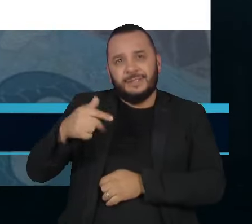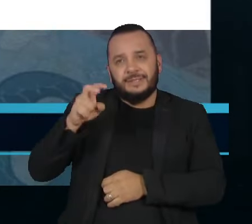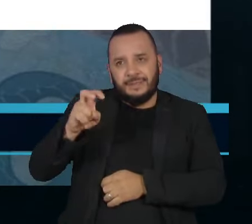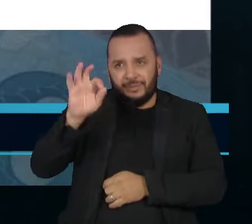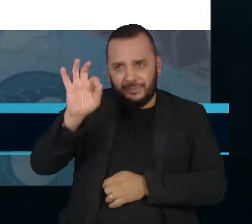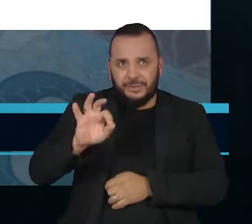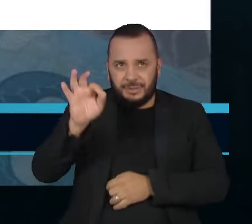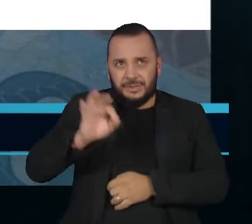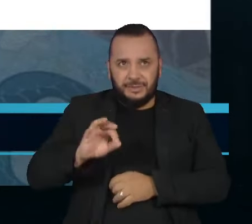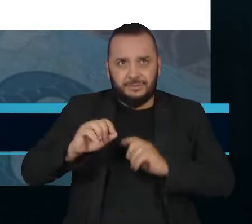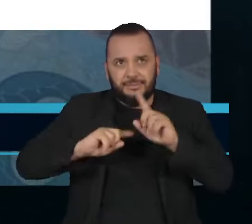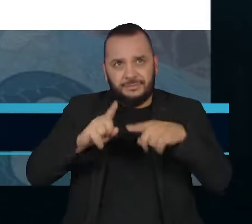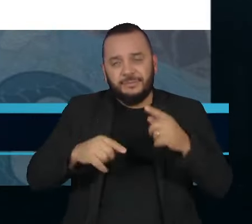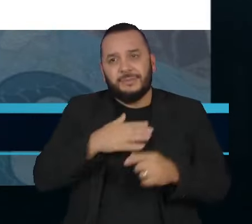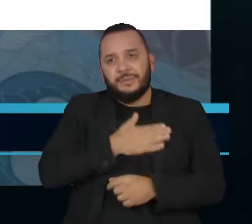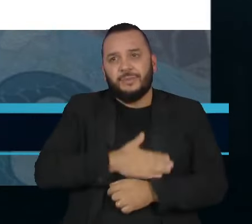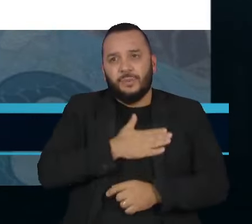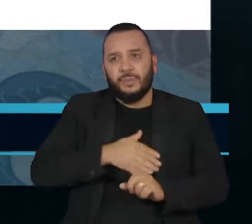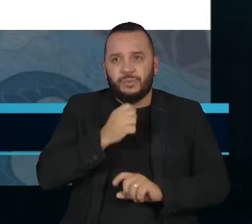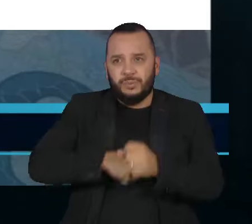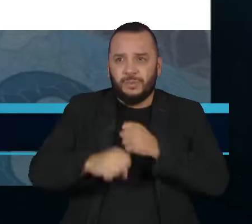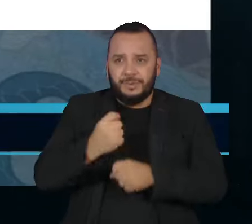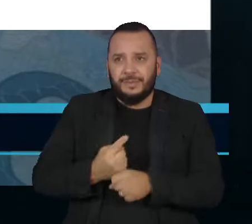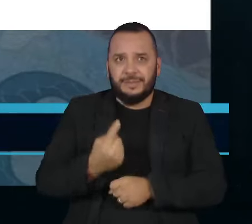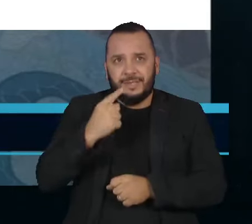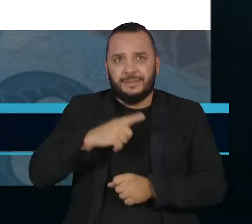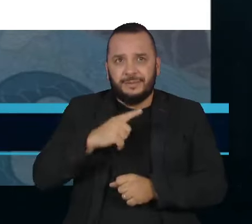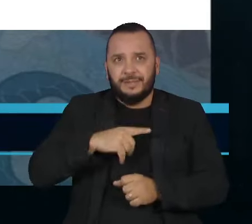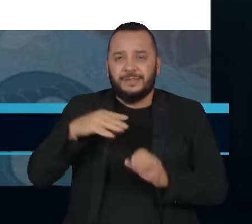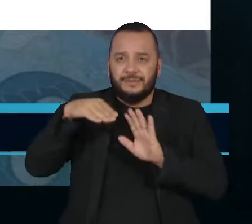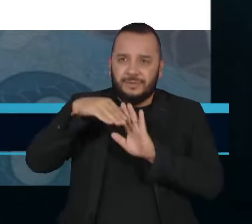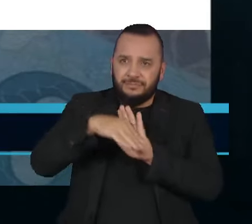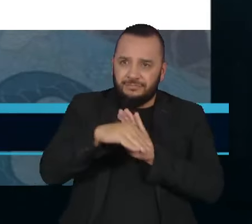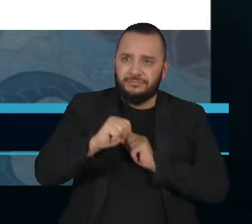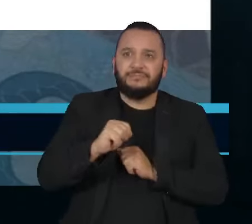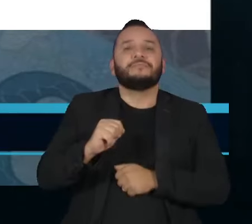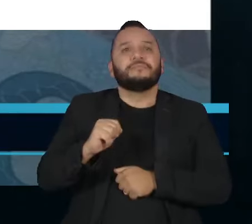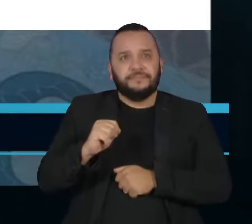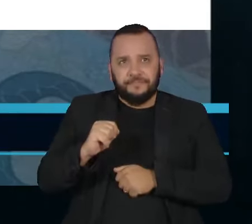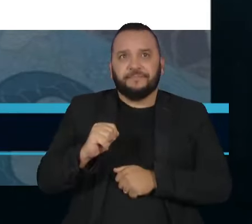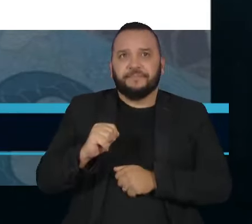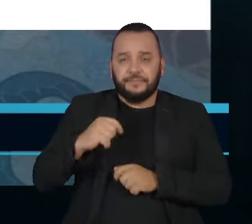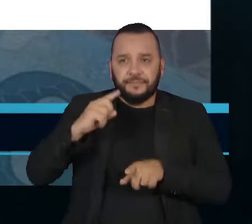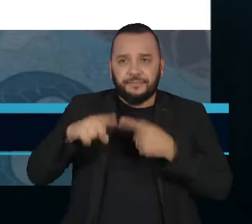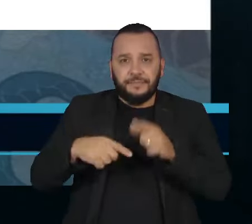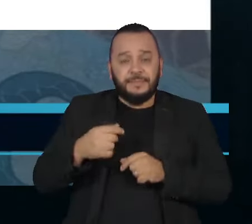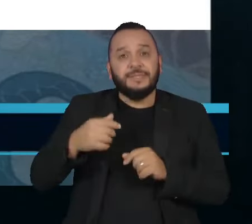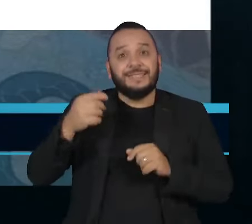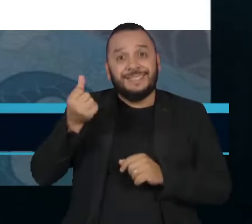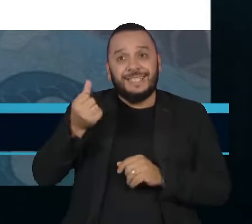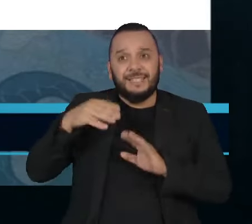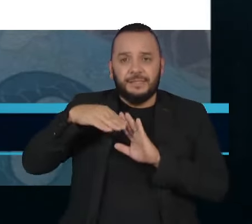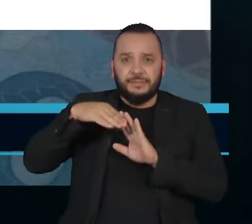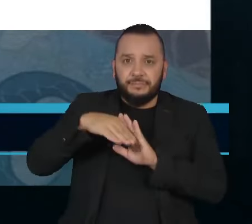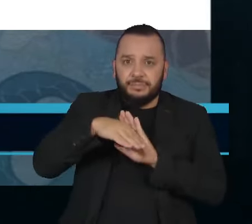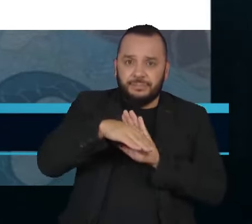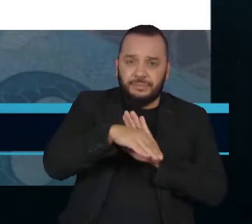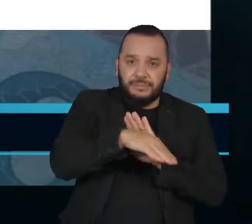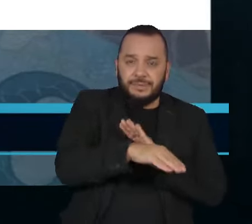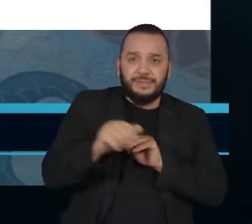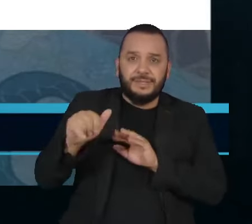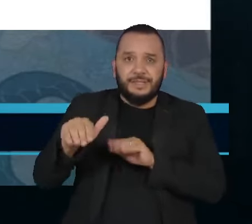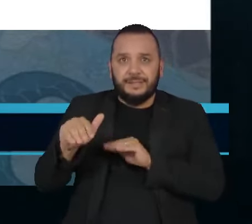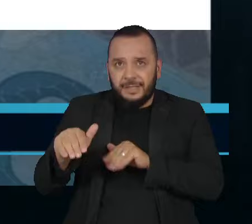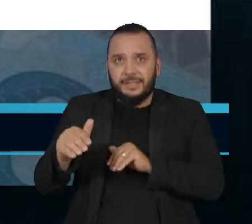Em agosto do ano passado, houve o primeiro corte. Depois foram mais seis, em setembro, novembro e